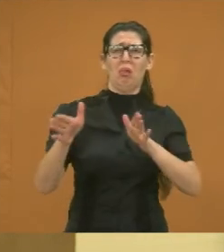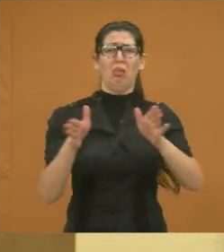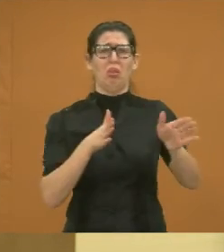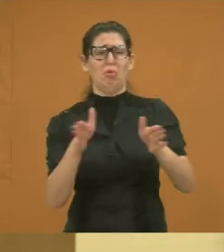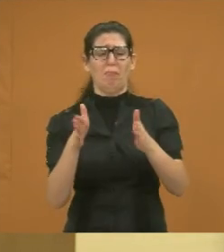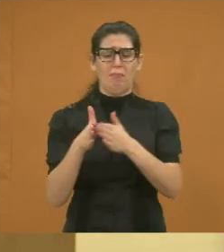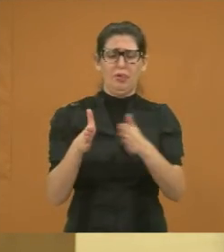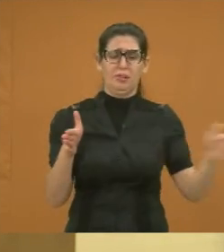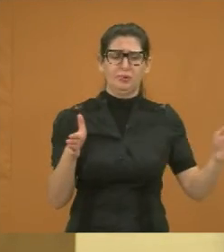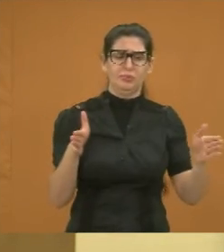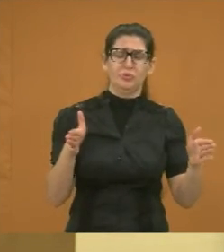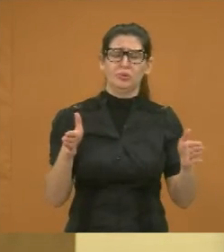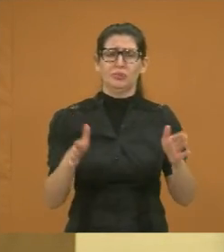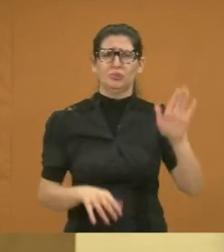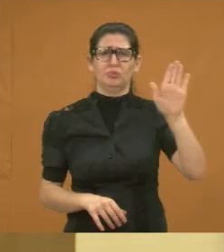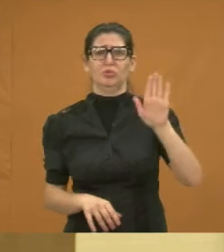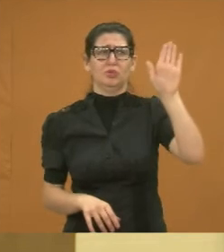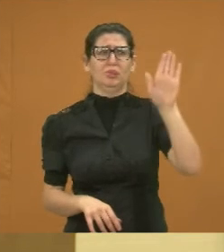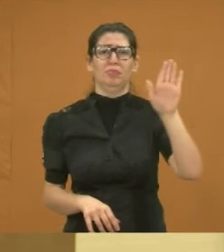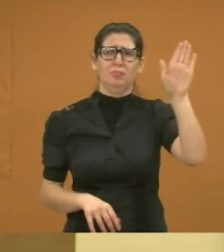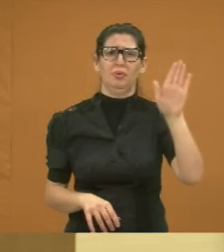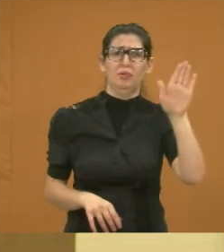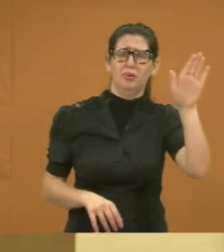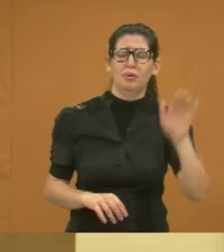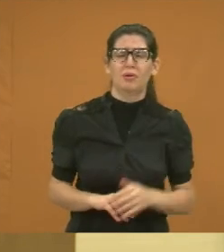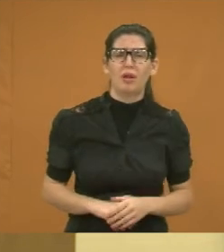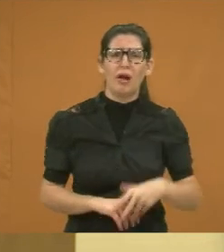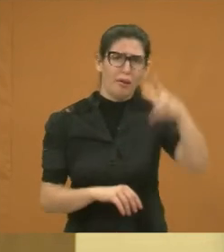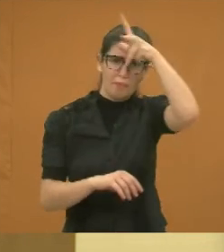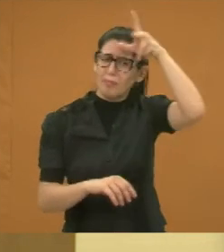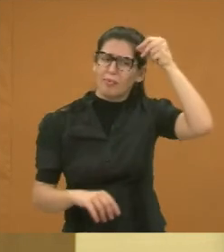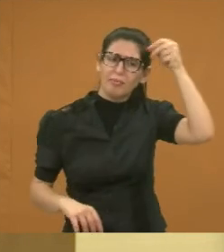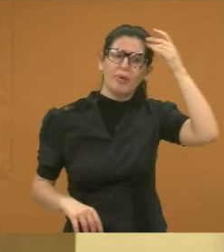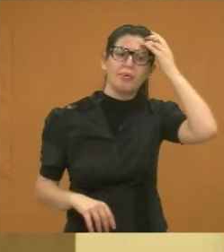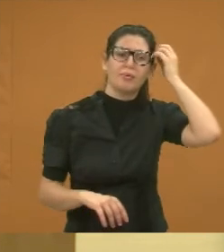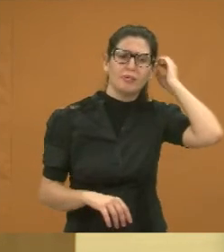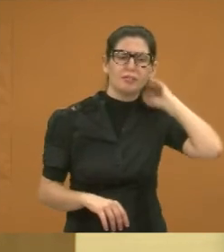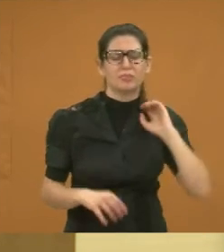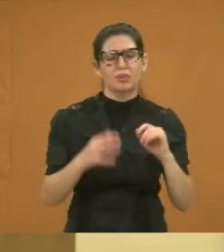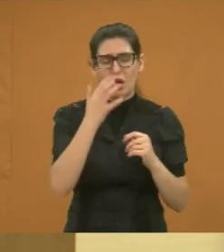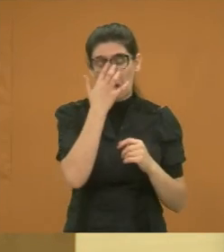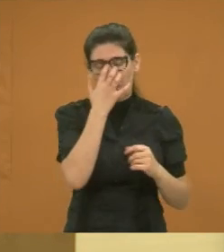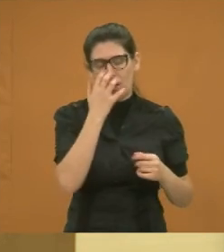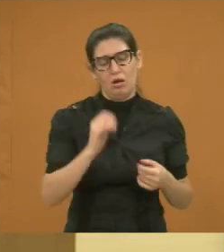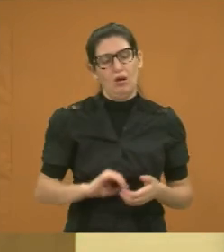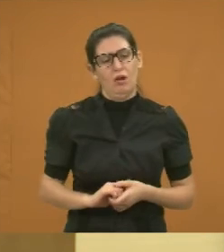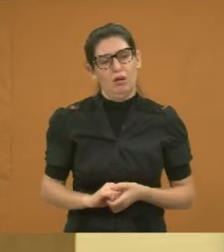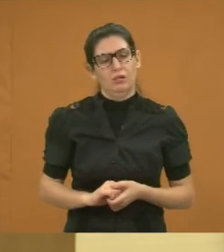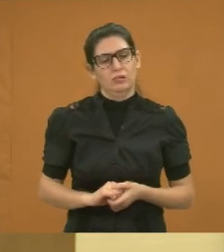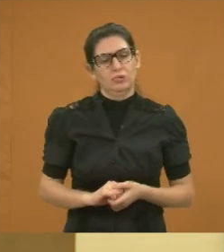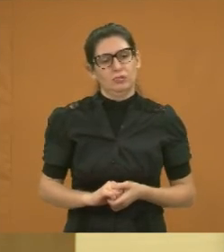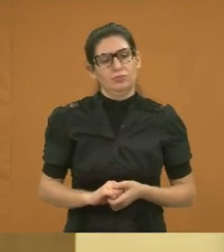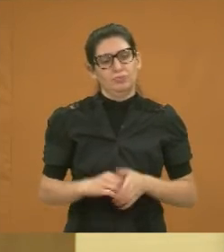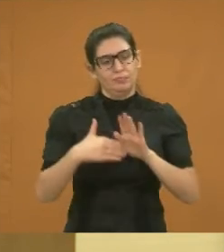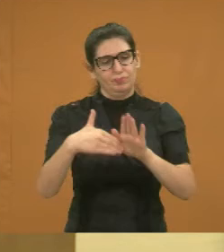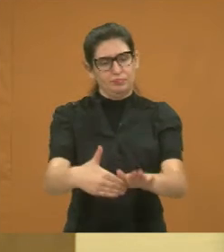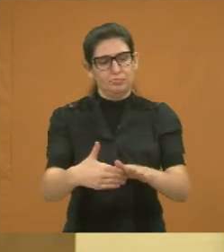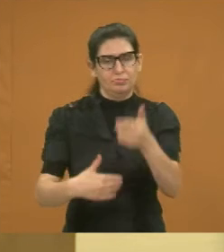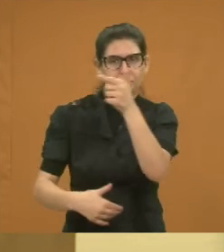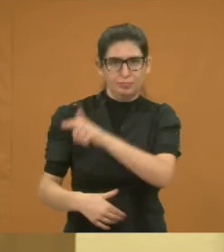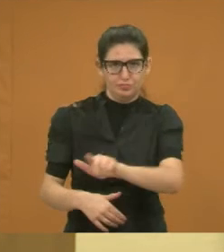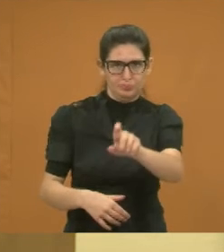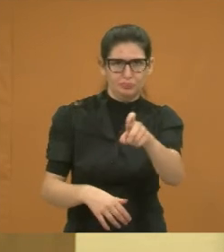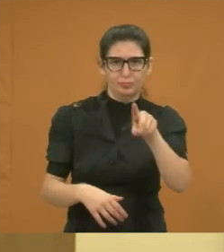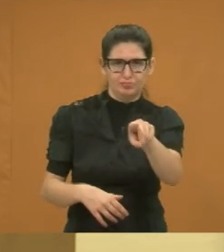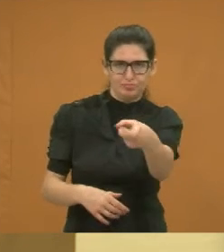E fica aí o prefeito correndo atrás, que é esse prefeito agora, o outro prefeito que passou por aqui,